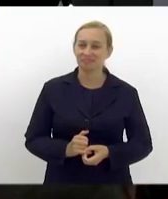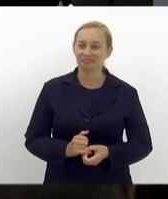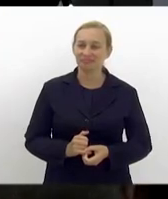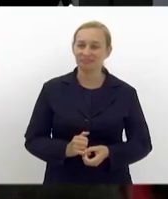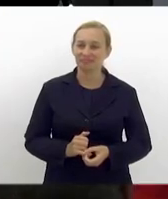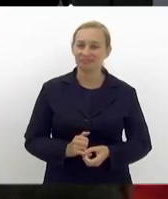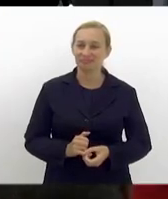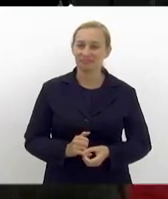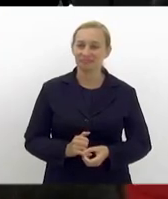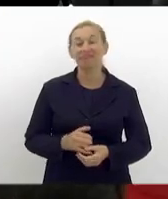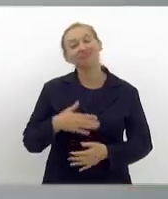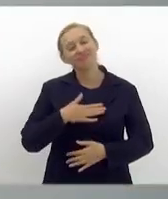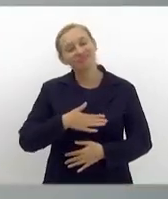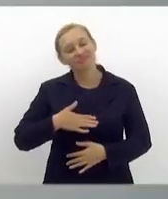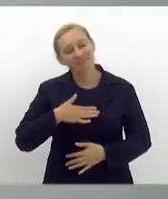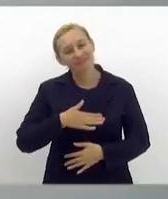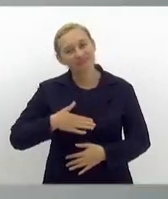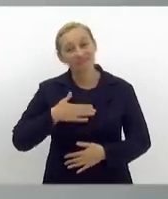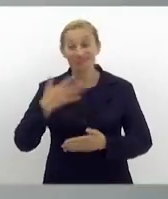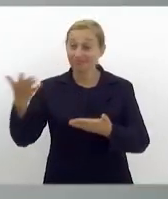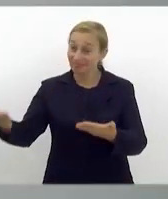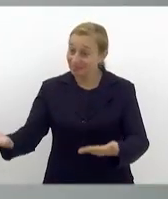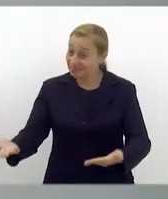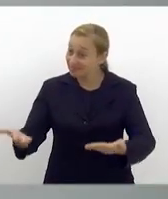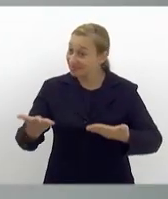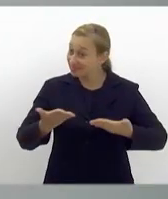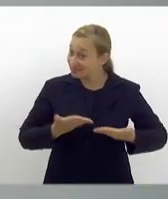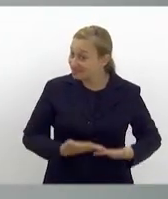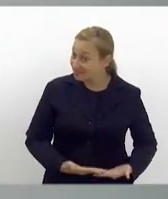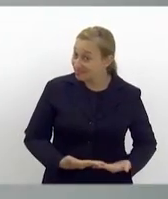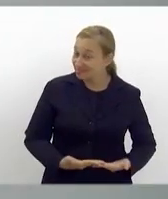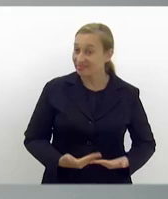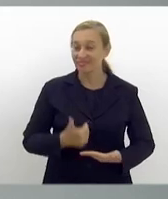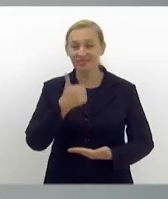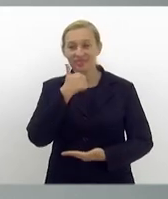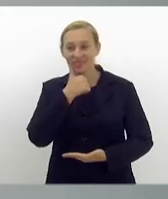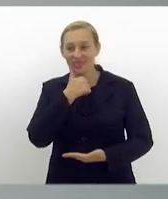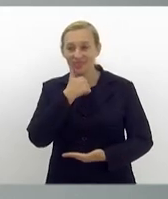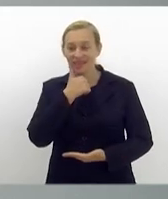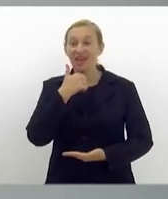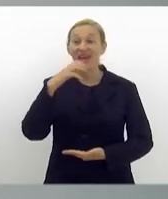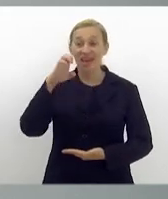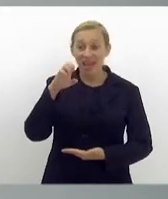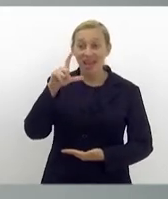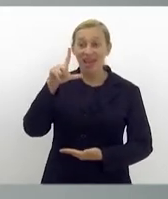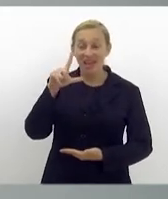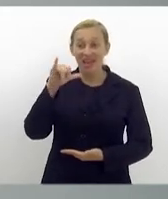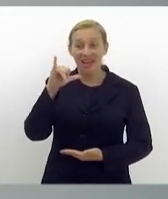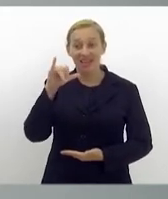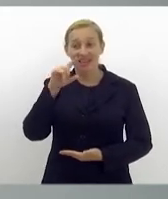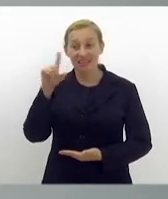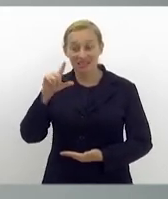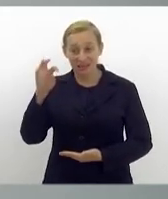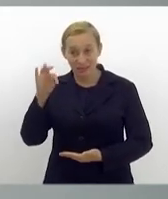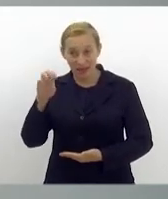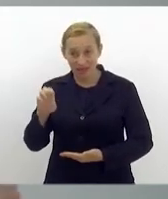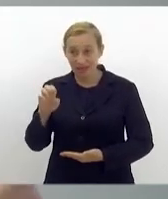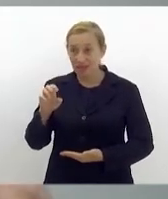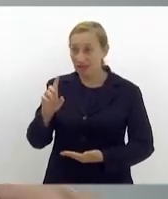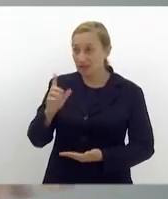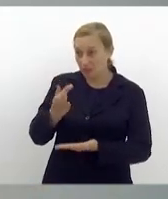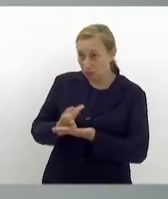Eu gostaria de convidar a senhora Elisabeth. Não veio.